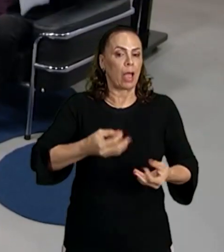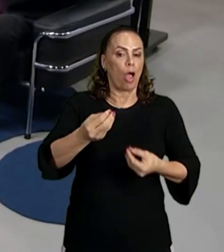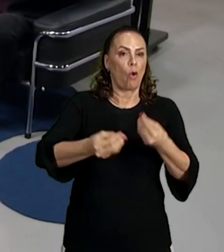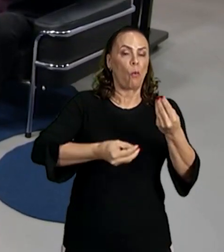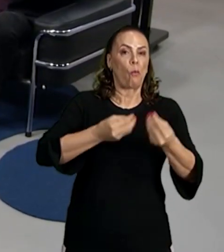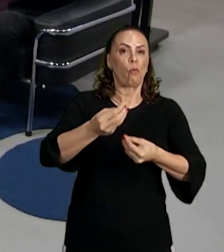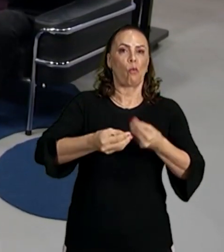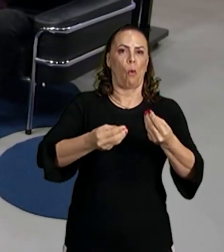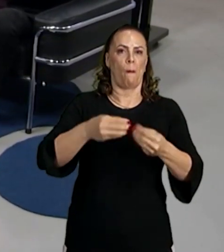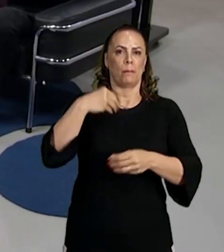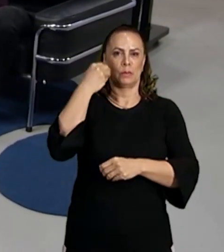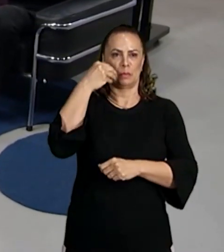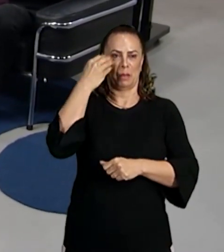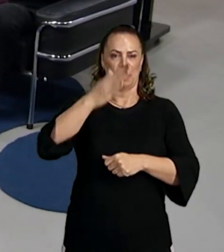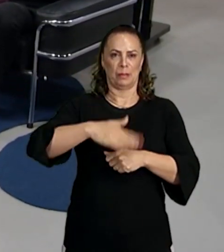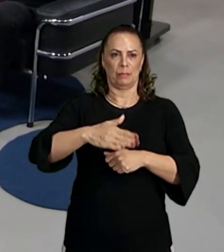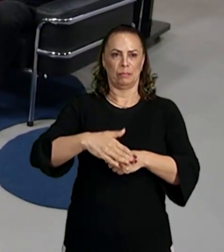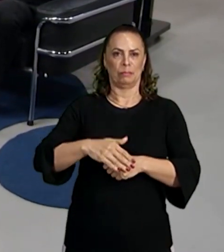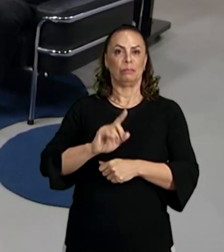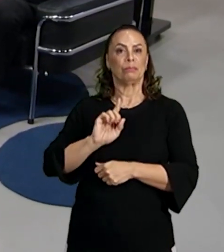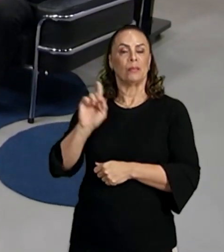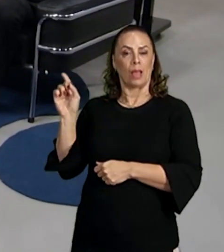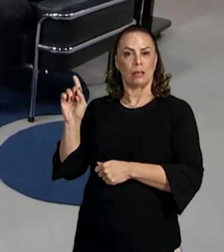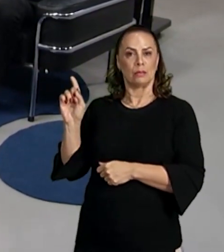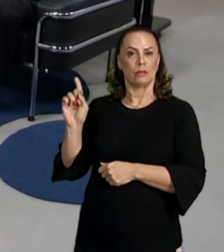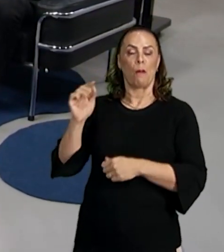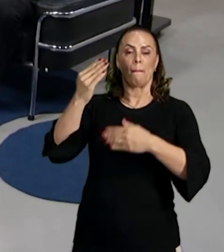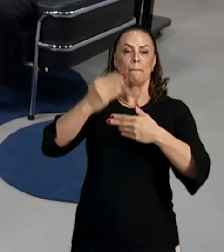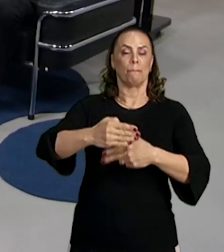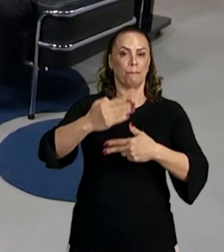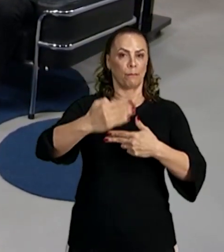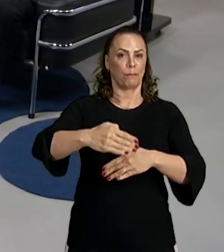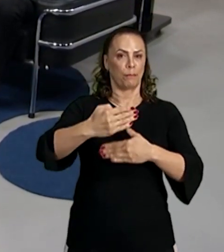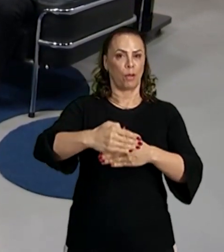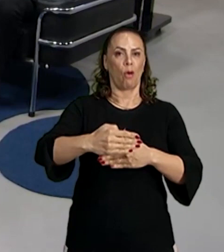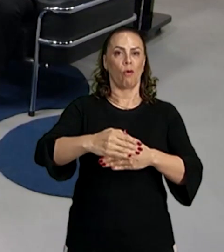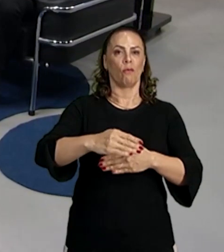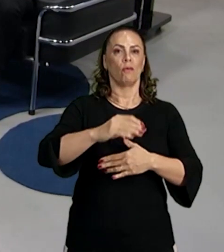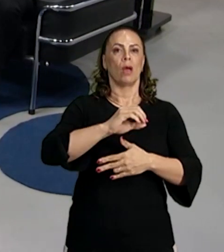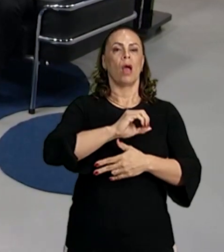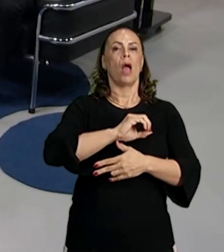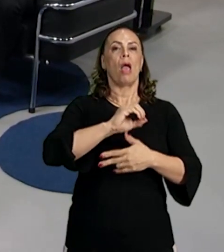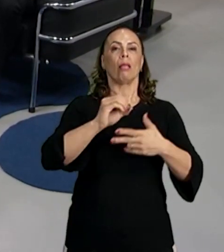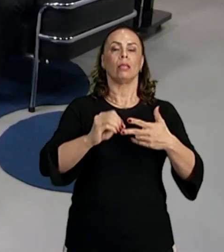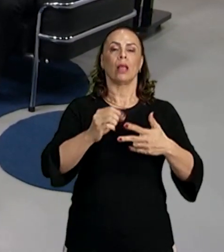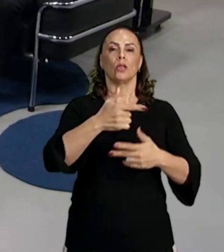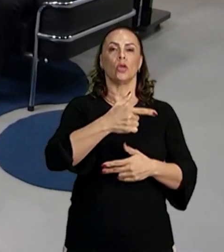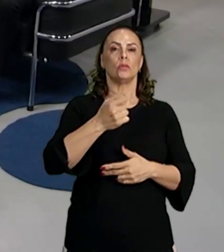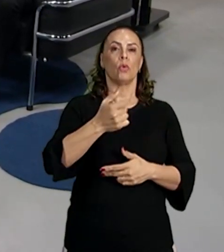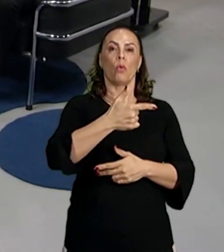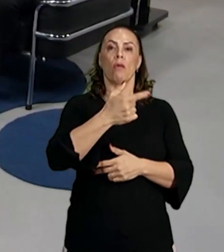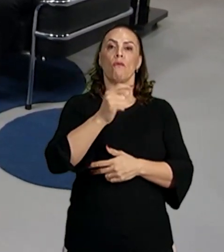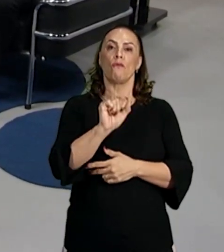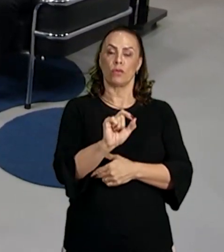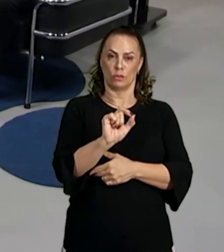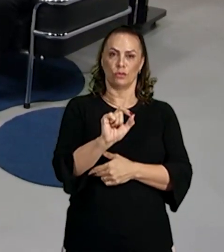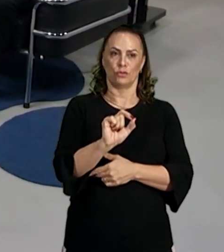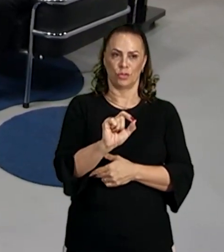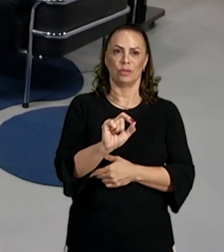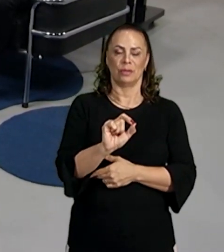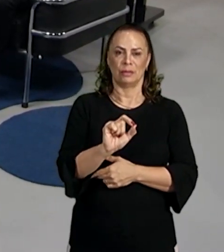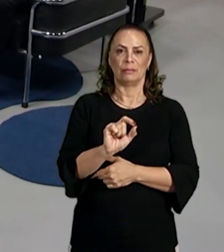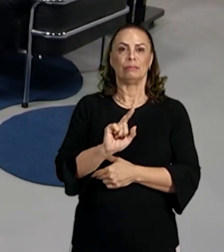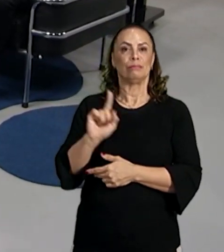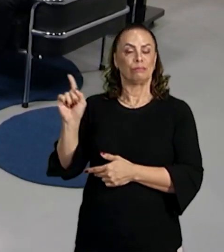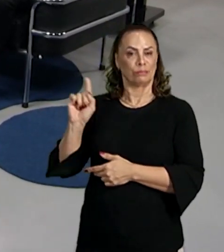eu até trouxe uma prova aqui do Enem, essa aqui é 2020, eu não trouxe de 2022 nem de 2021, porque eu fiz a prova digital, então foi a última que eu fiz